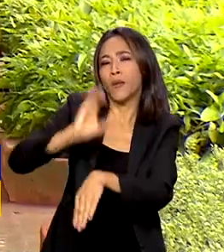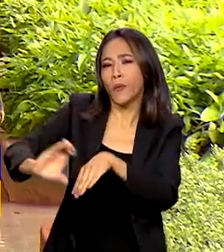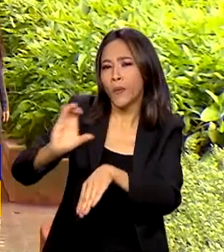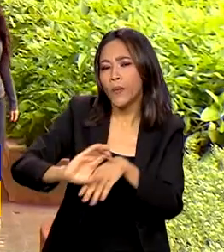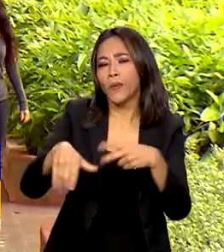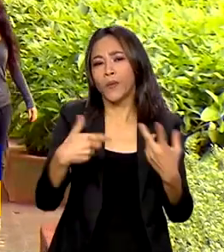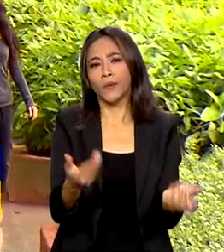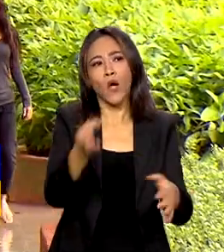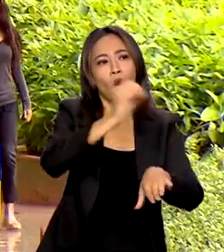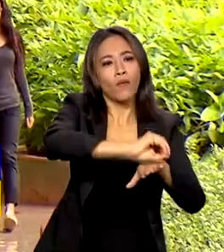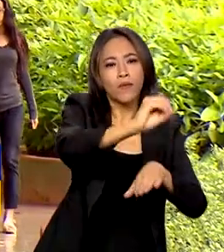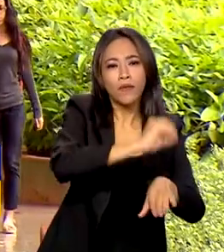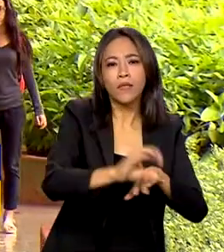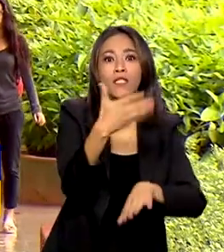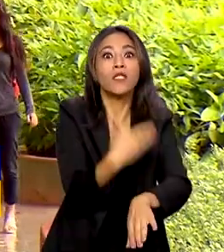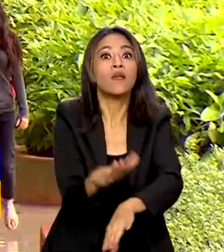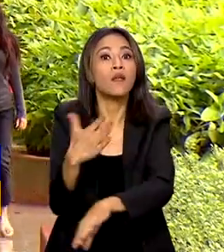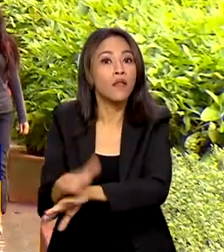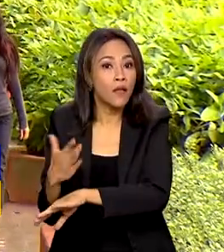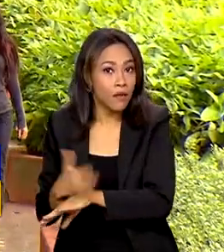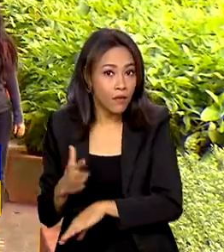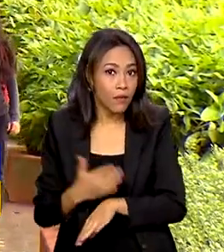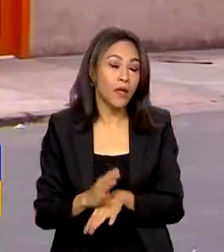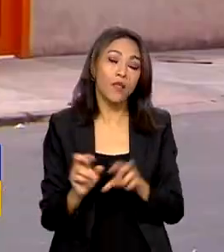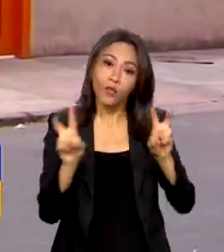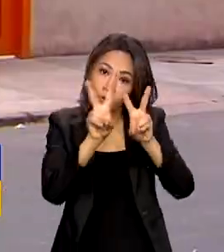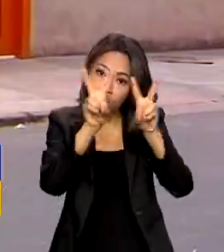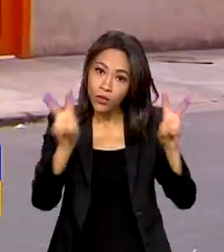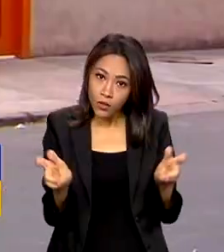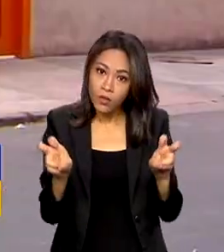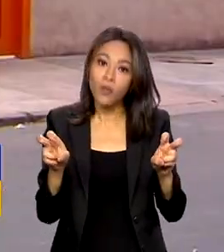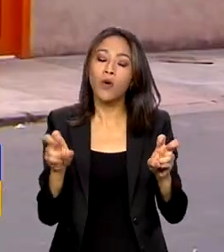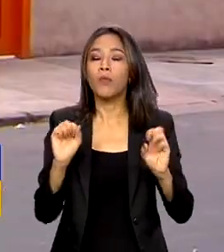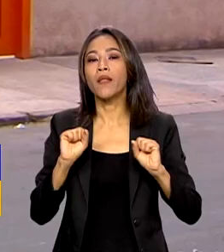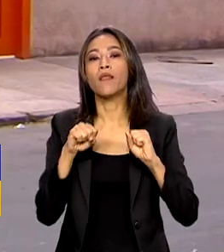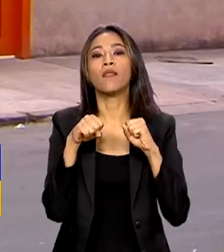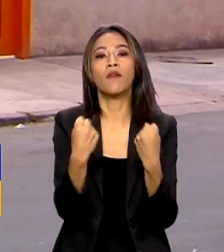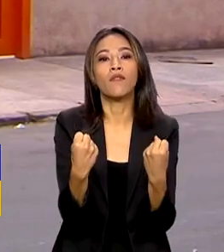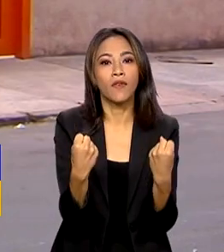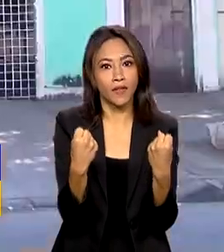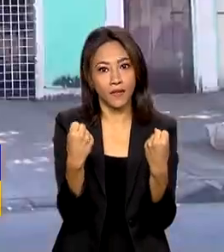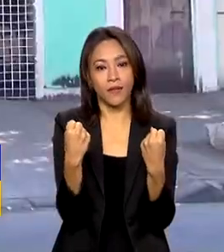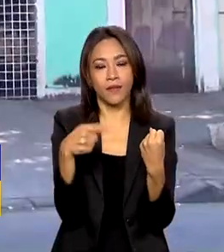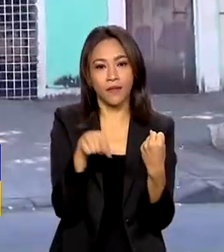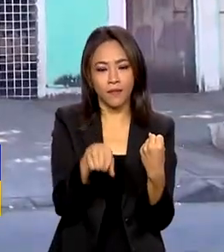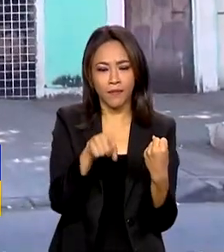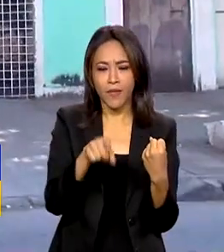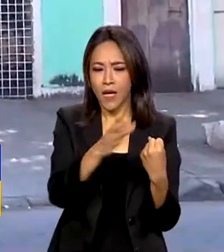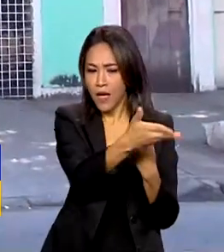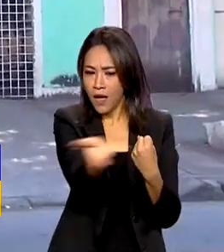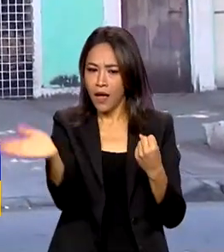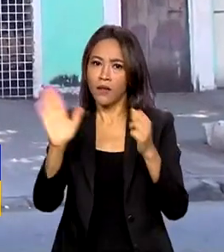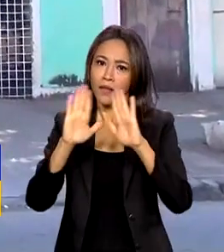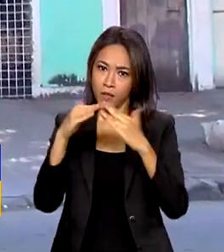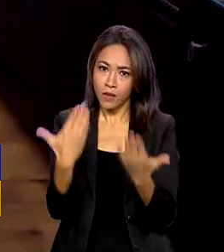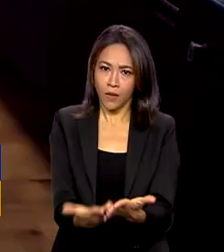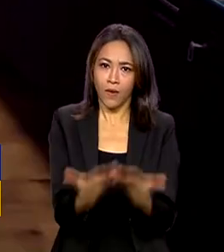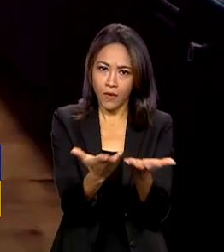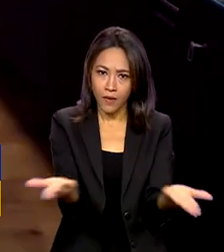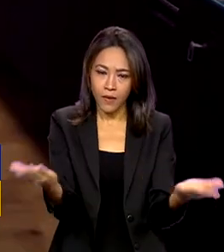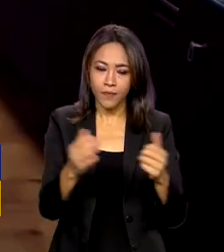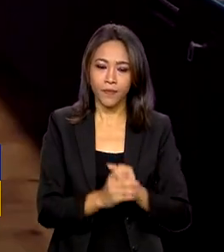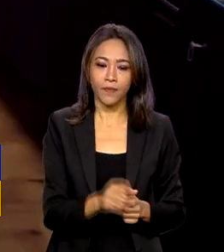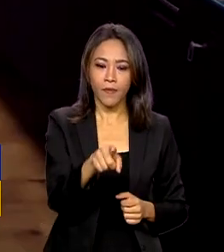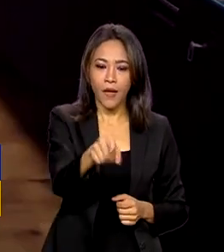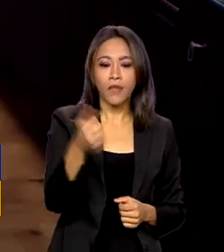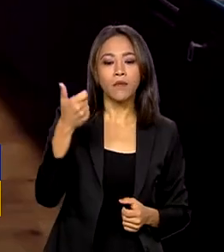oficinas de capacitação em proteção e defesa em casos de ataques às instituições de ensino. De que